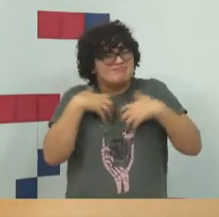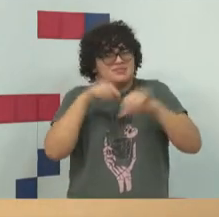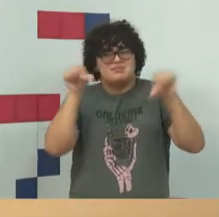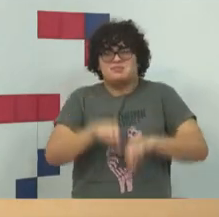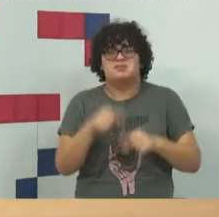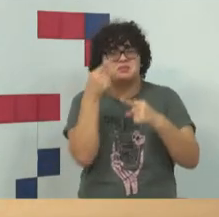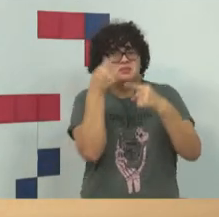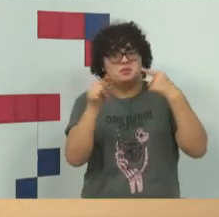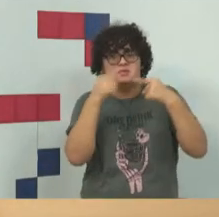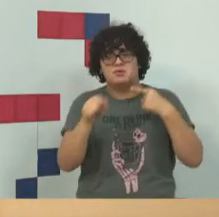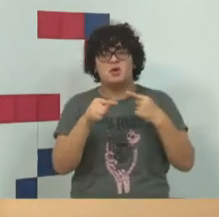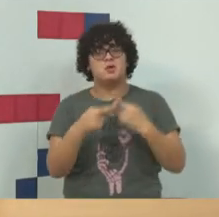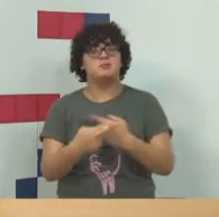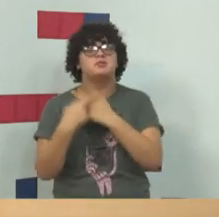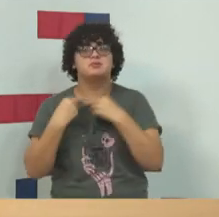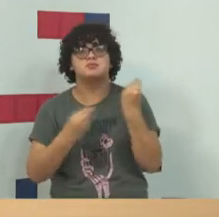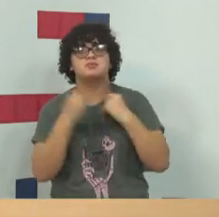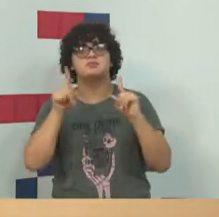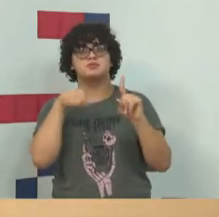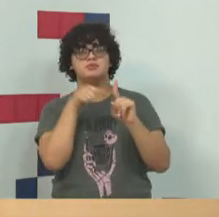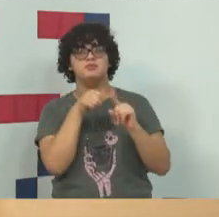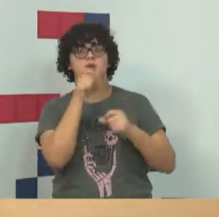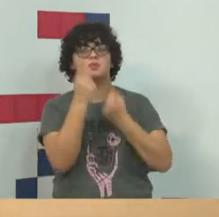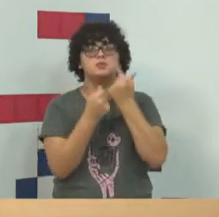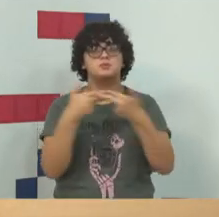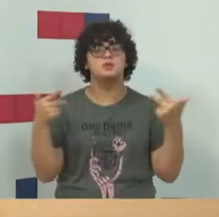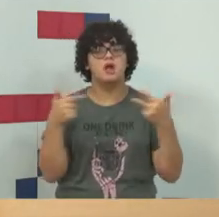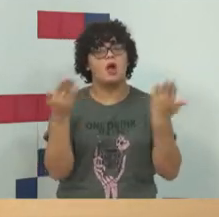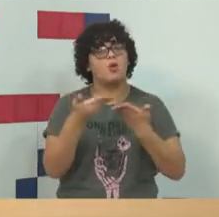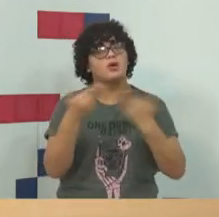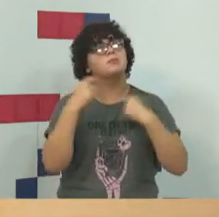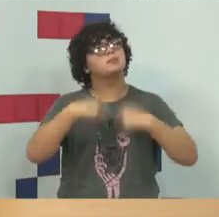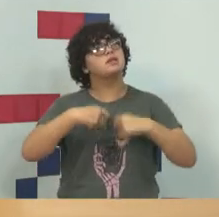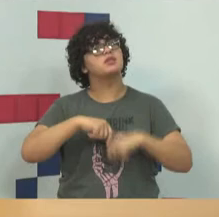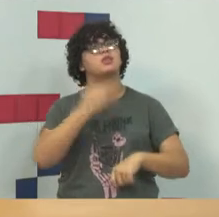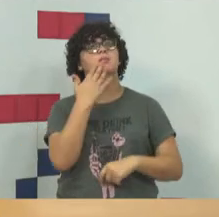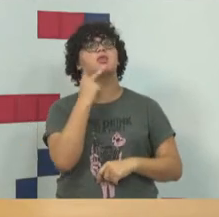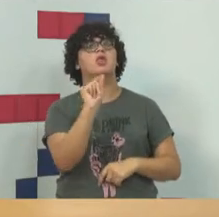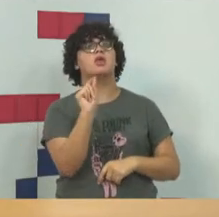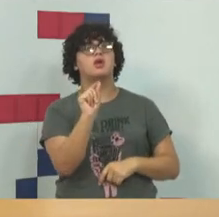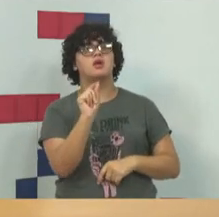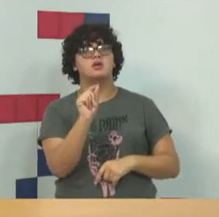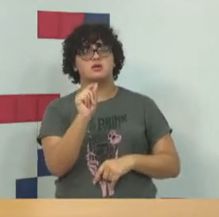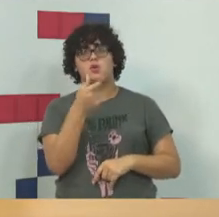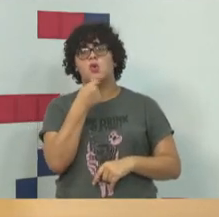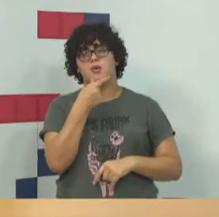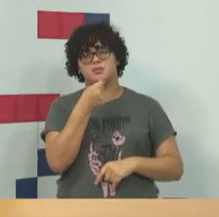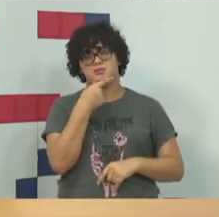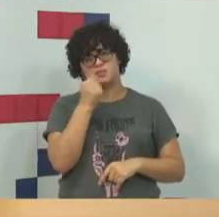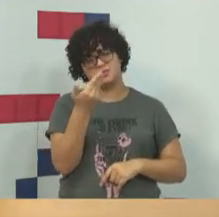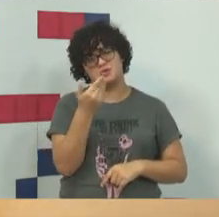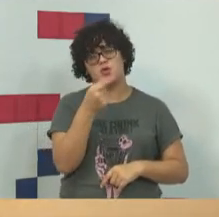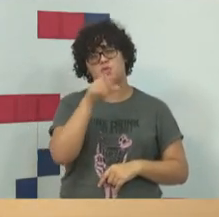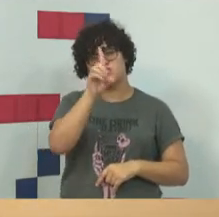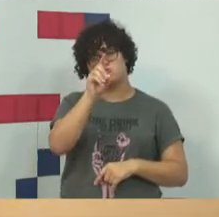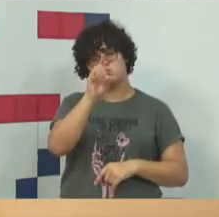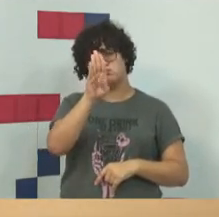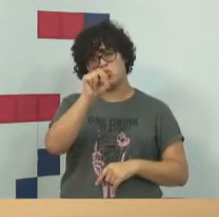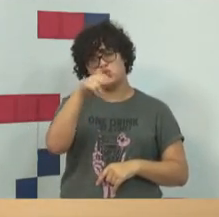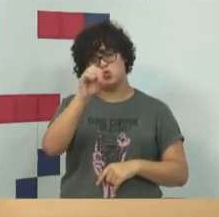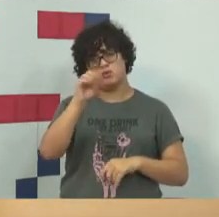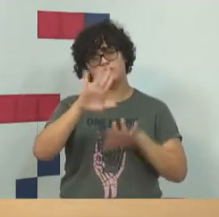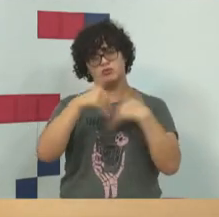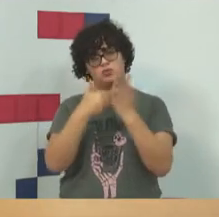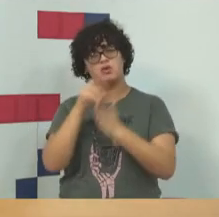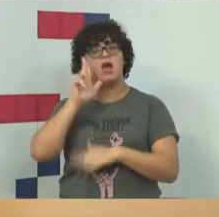porque ele estabelece responsabilidade objetiva em algumas situações. Então, precisa, o deputado Bruno tem toda a razão, precisa